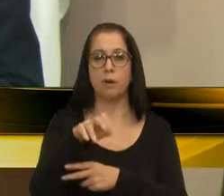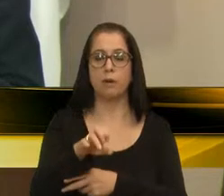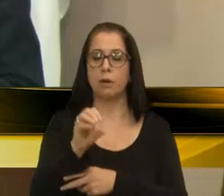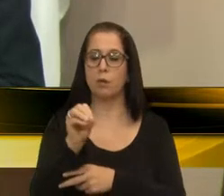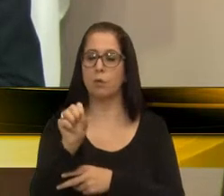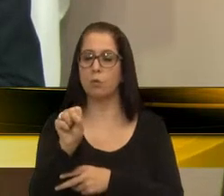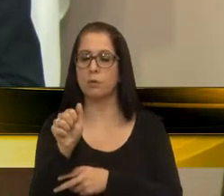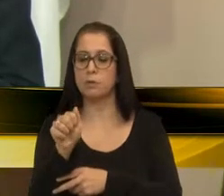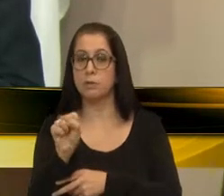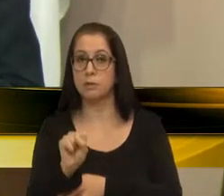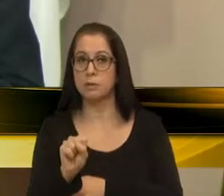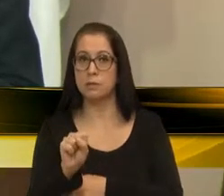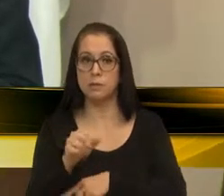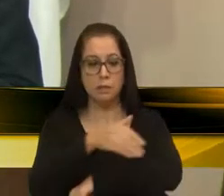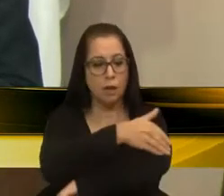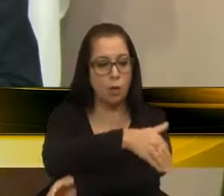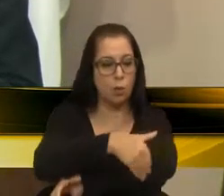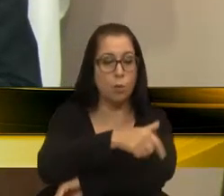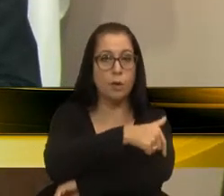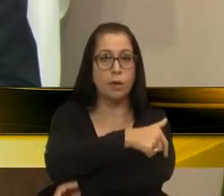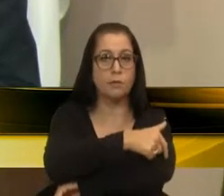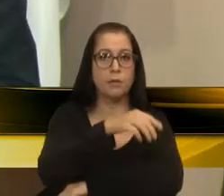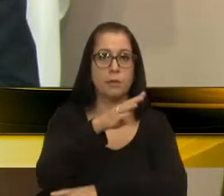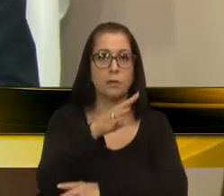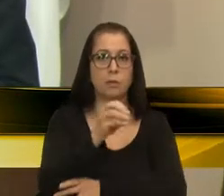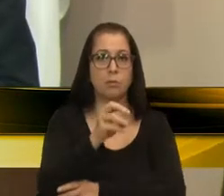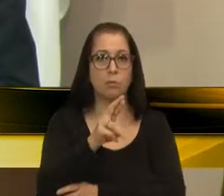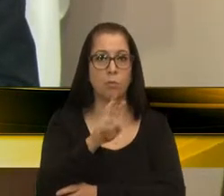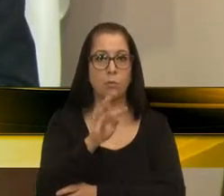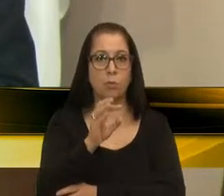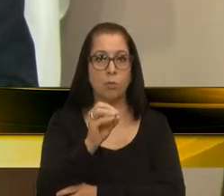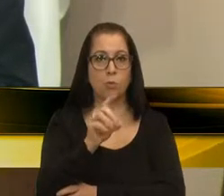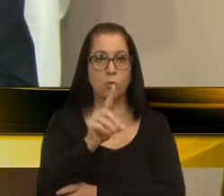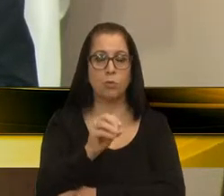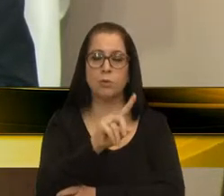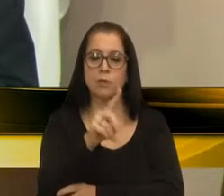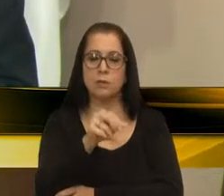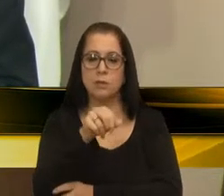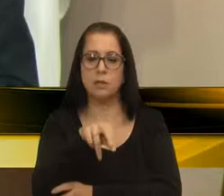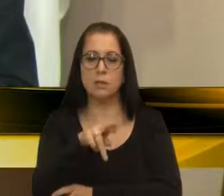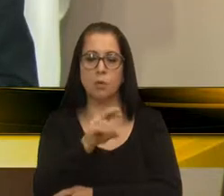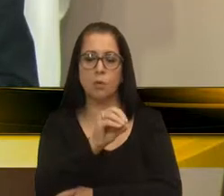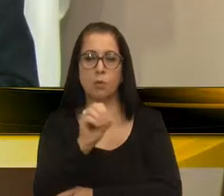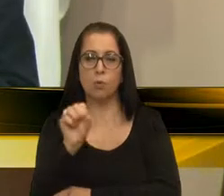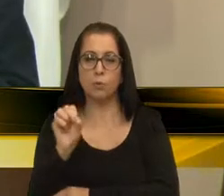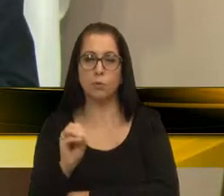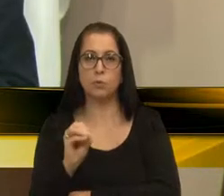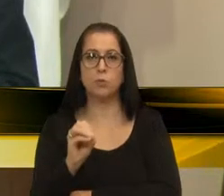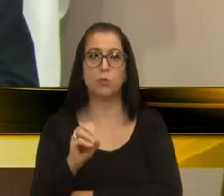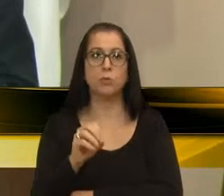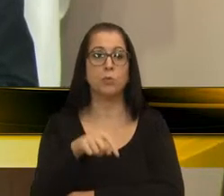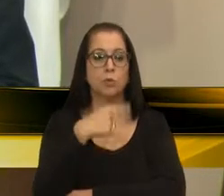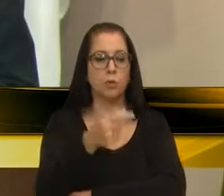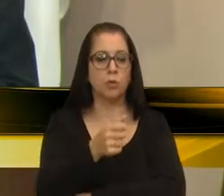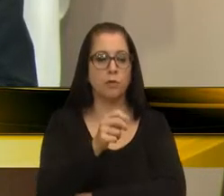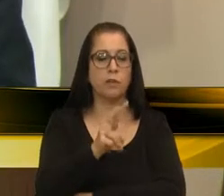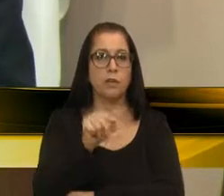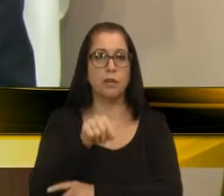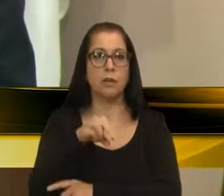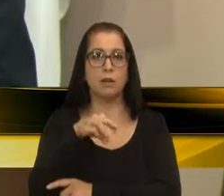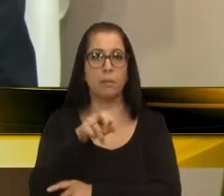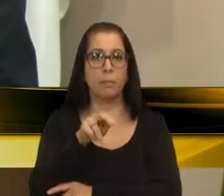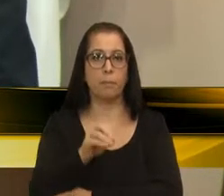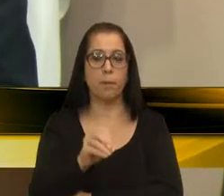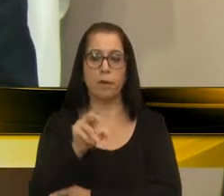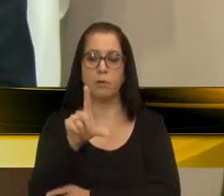rua, com a esquina da rua Bortolo Zanrosso, com a avenida Doutor Mário Lopes, Parque